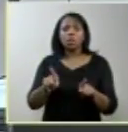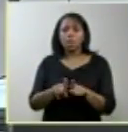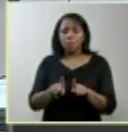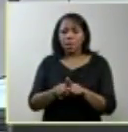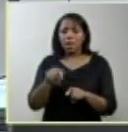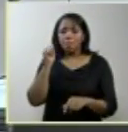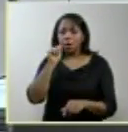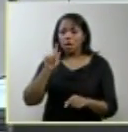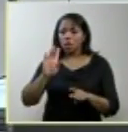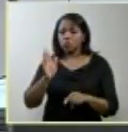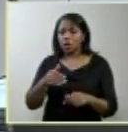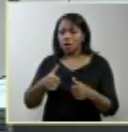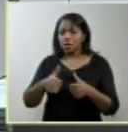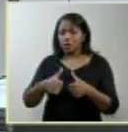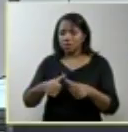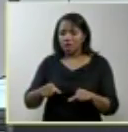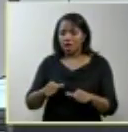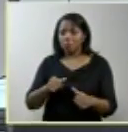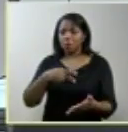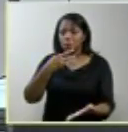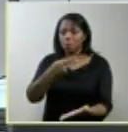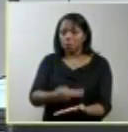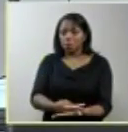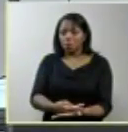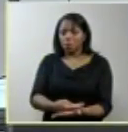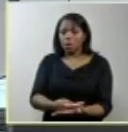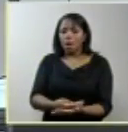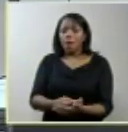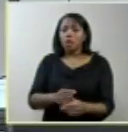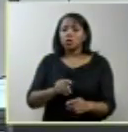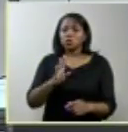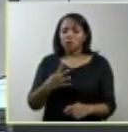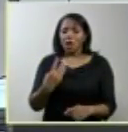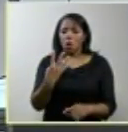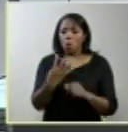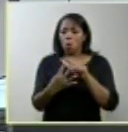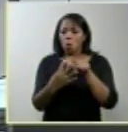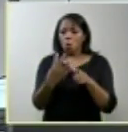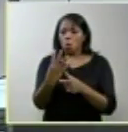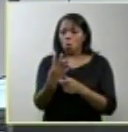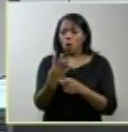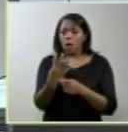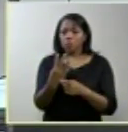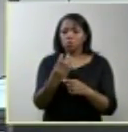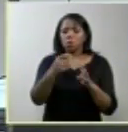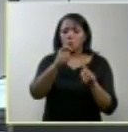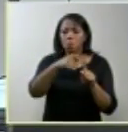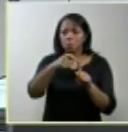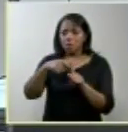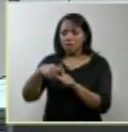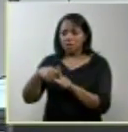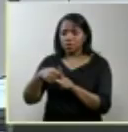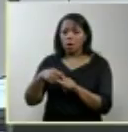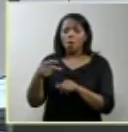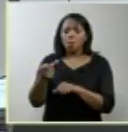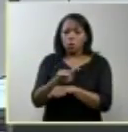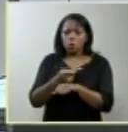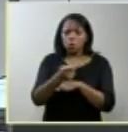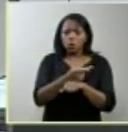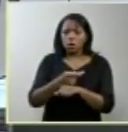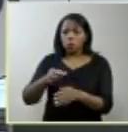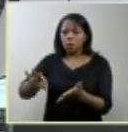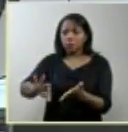voltou para casa e durante quase quatro meses peregrinou por tribunais e hospitais à procura de uma autorização